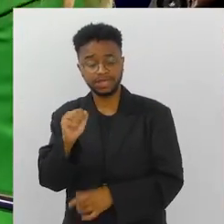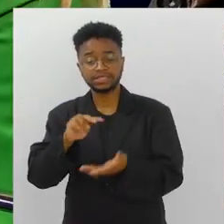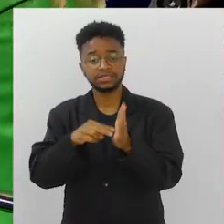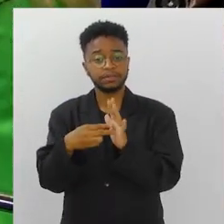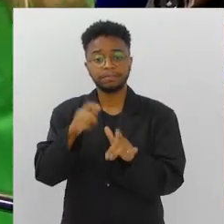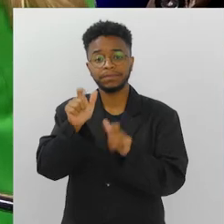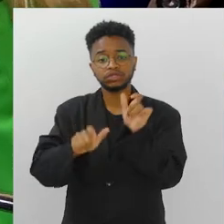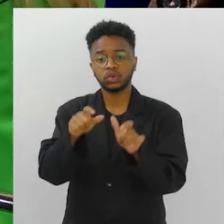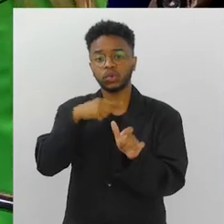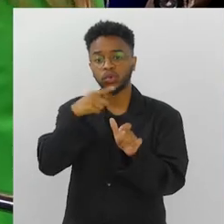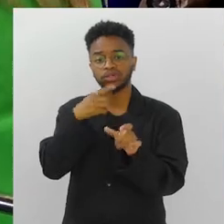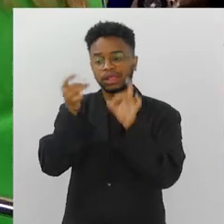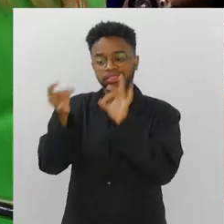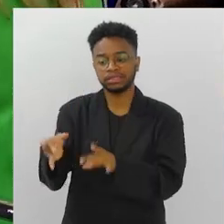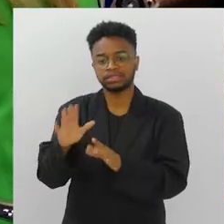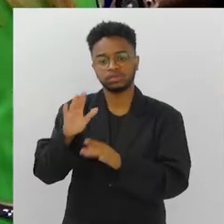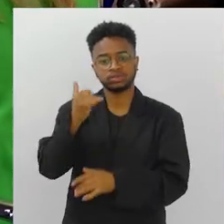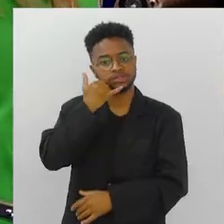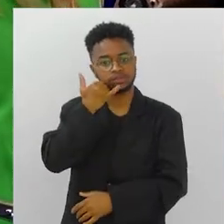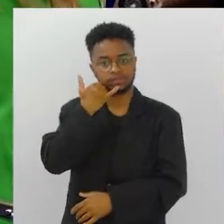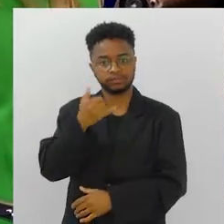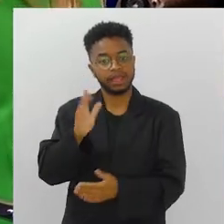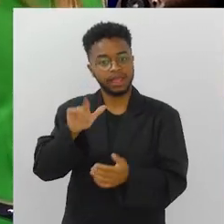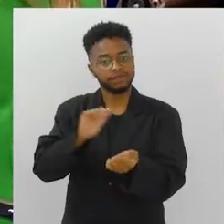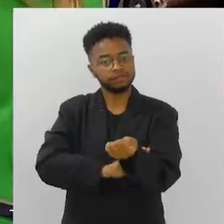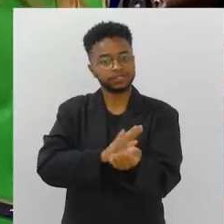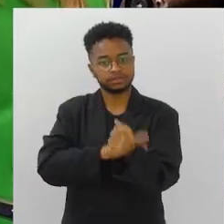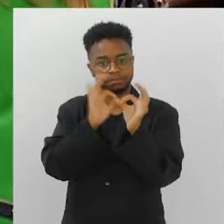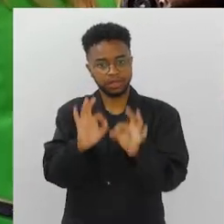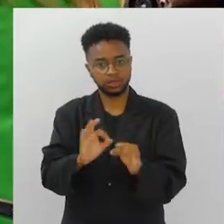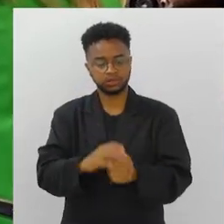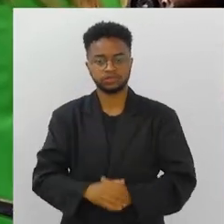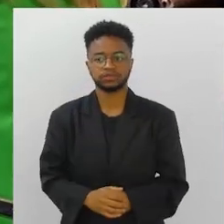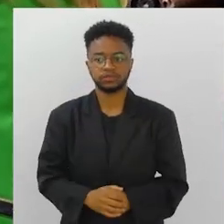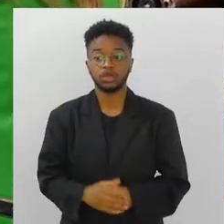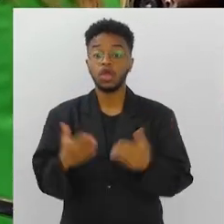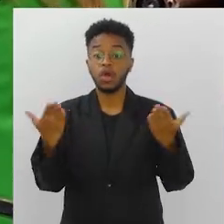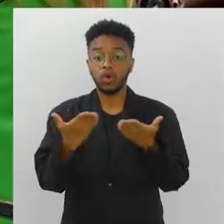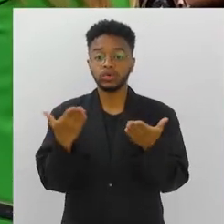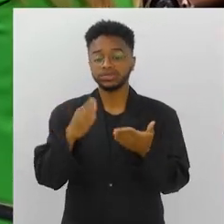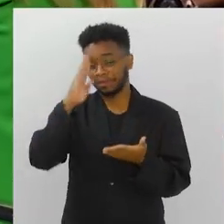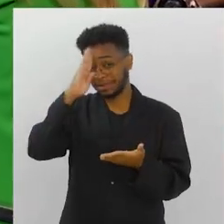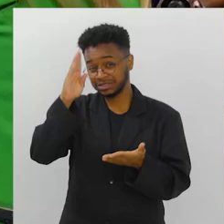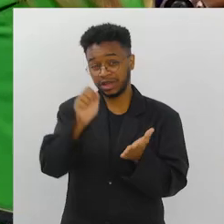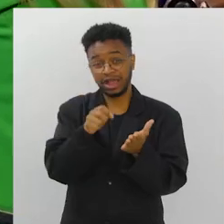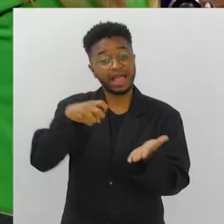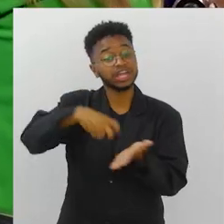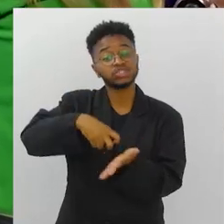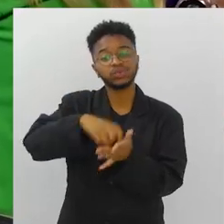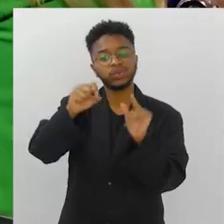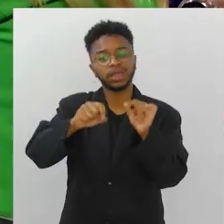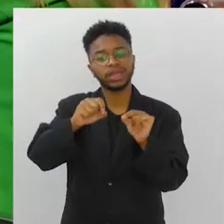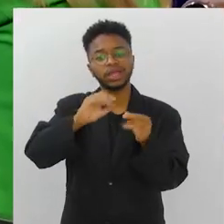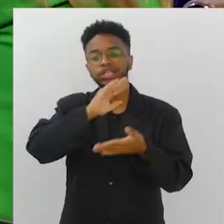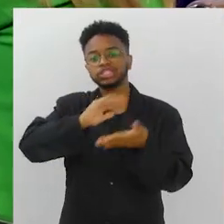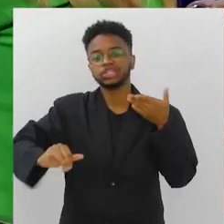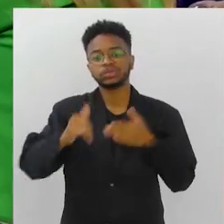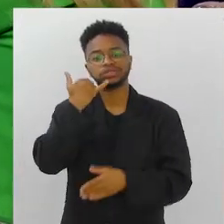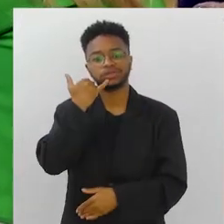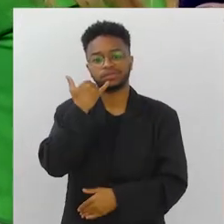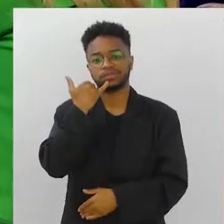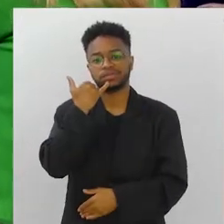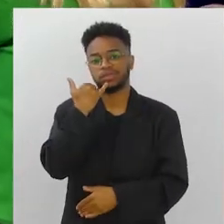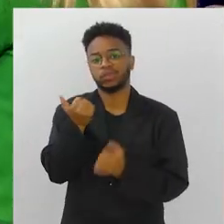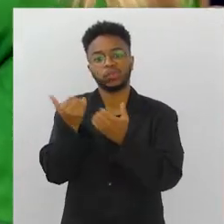que não conseguem ficar longe do celular. Já tem um tratamento para isso. Hoje em a principal punição para correção de filho é tirar o Vai